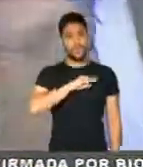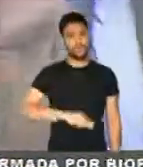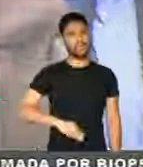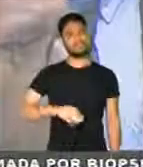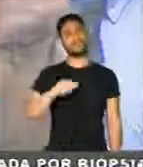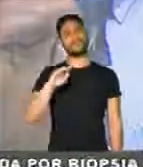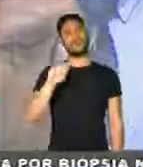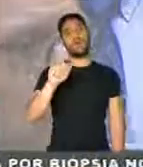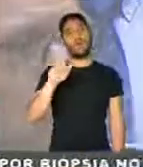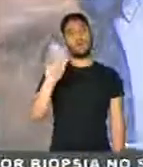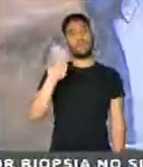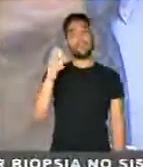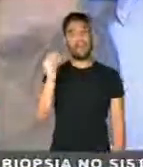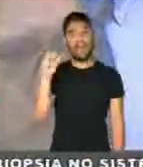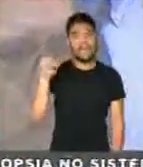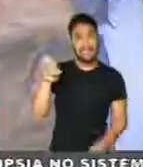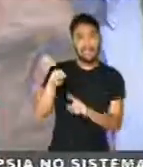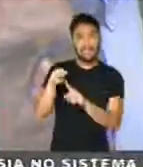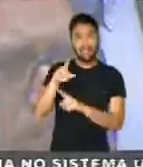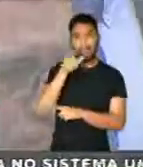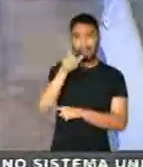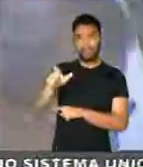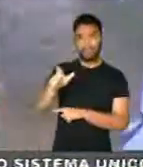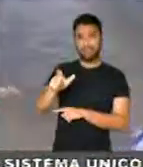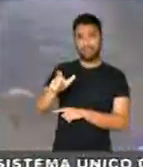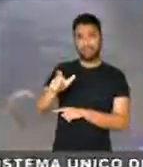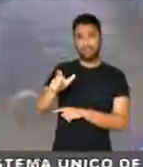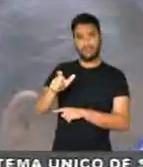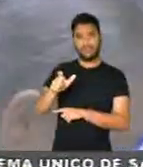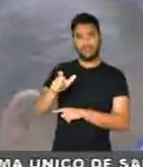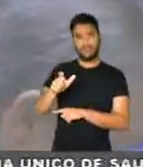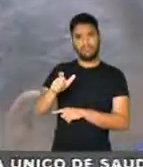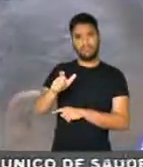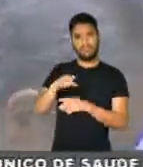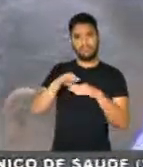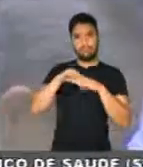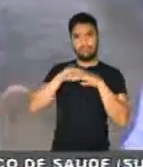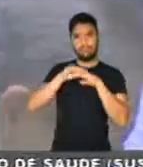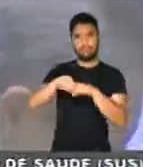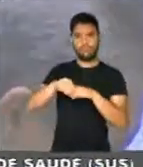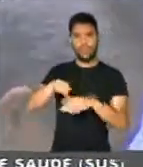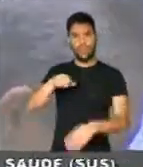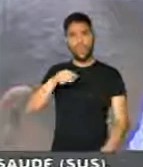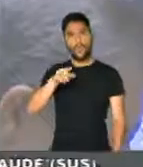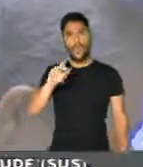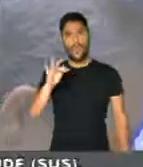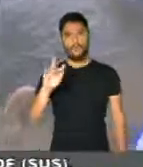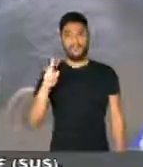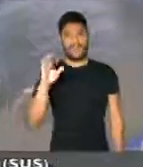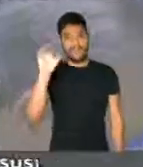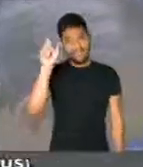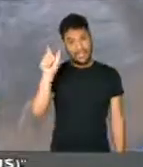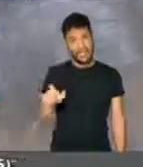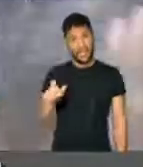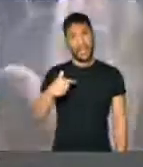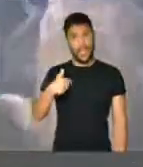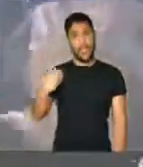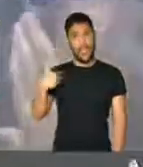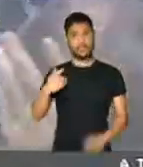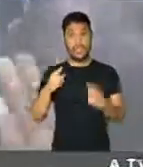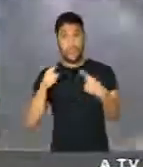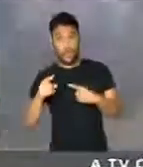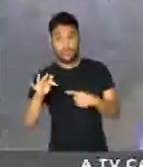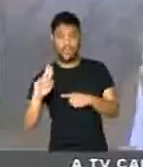ofendeu o Fernando Henrique Cardoso. E eu quero me solidarizar. Eu que fiz oposição ao governo Fernando Henrique Cardoso,